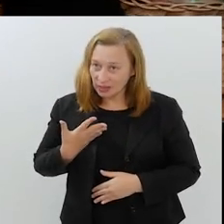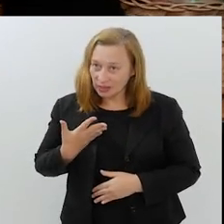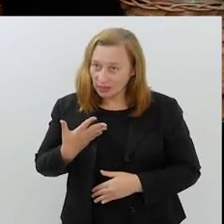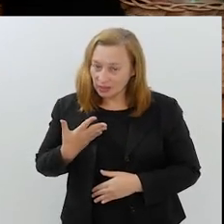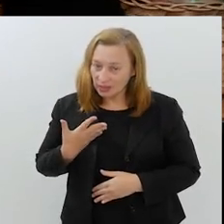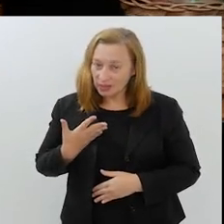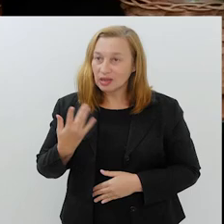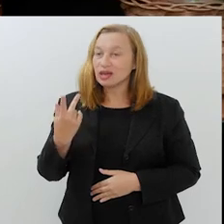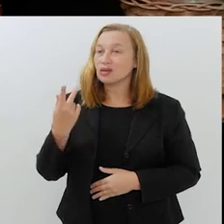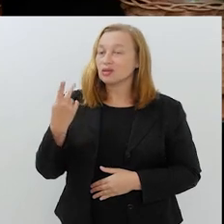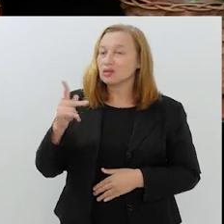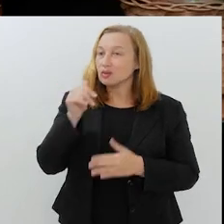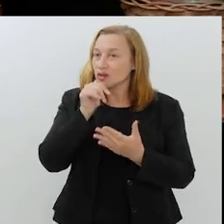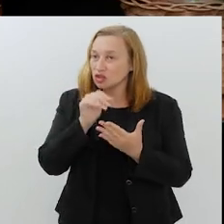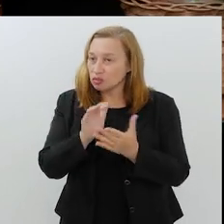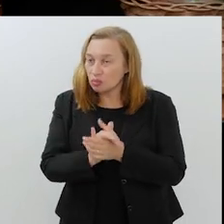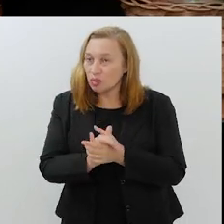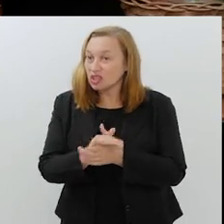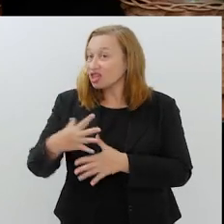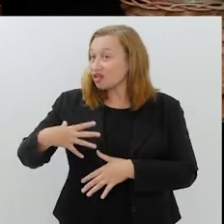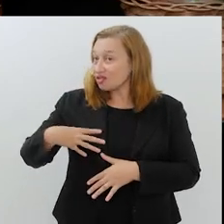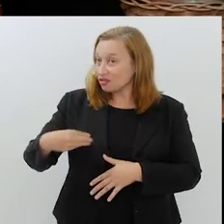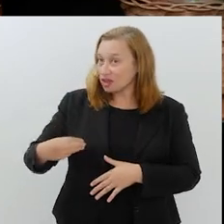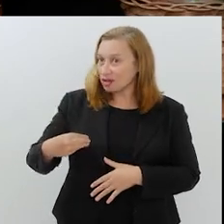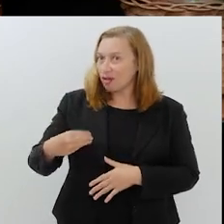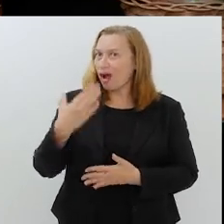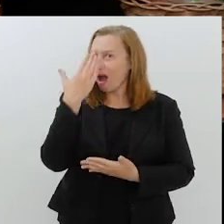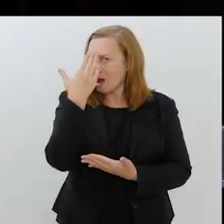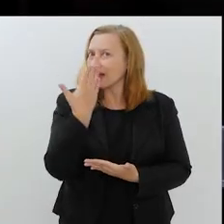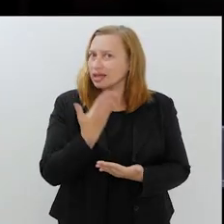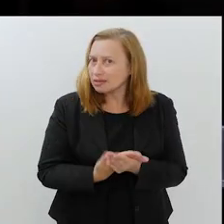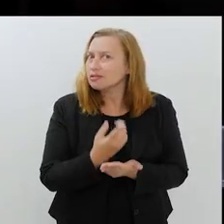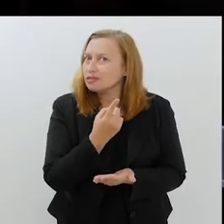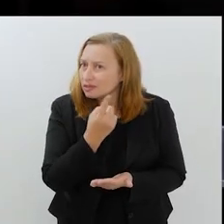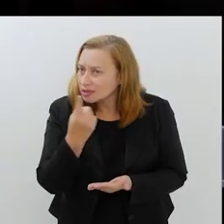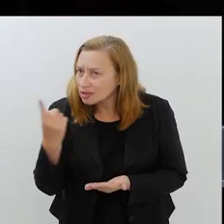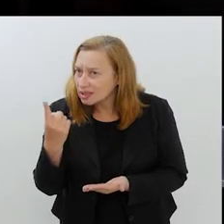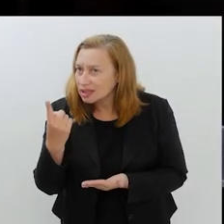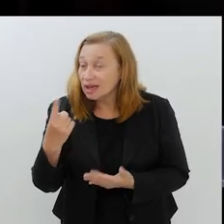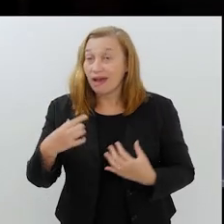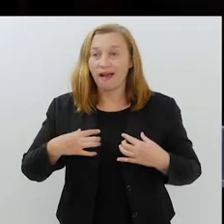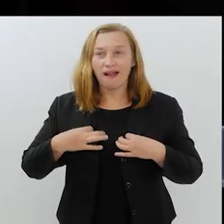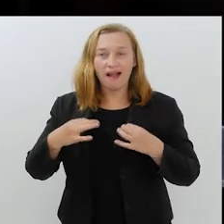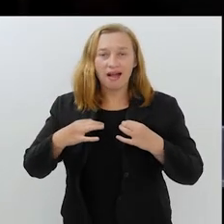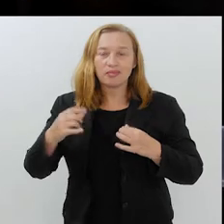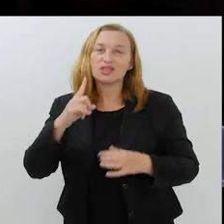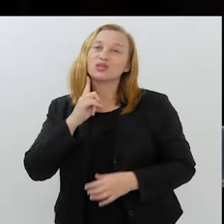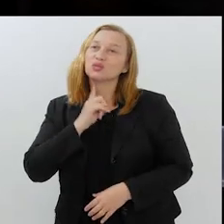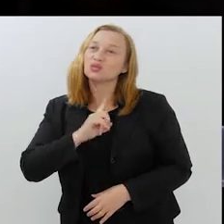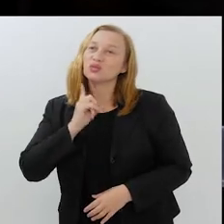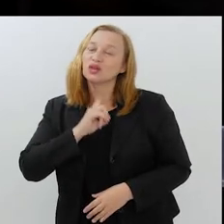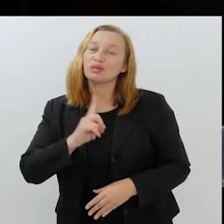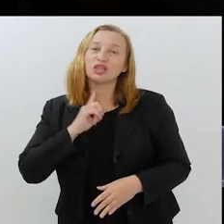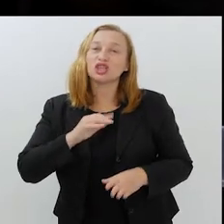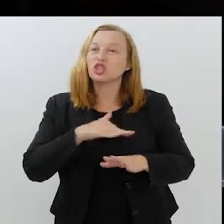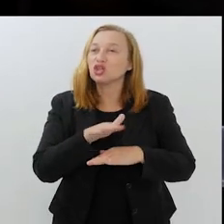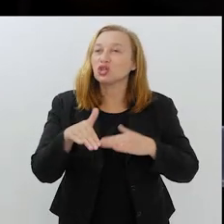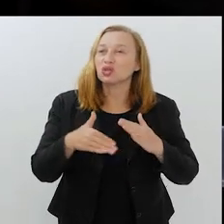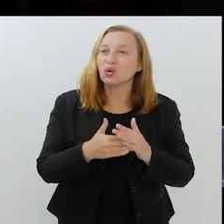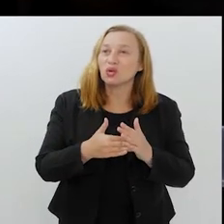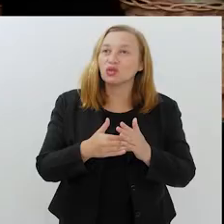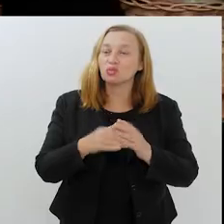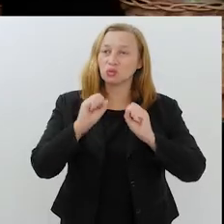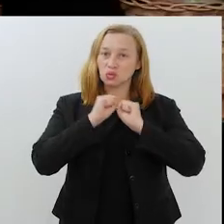Samis Belli, com a esposa dele, e com os filhos, acreditem. camisa do Flamengo e todo